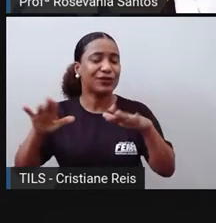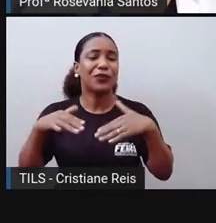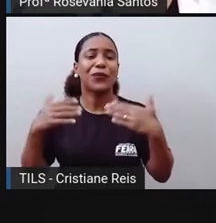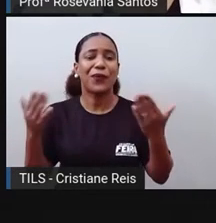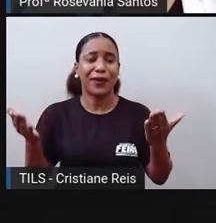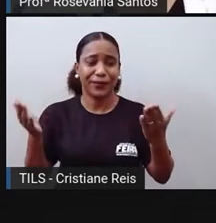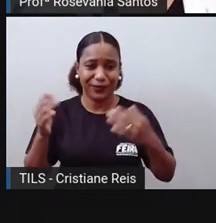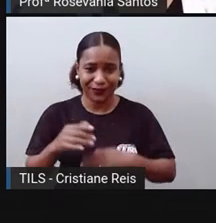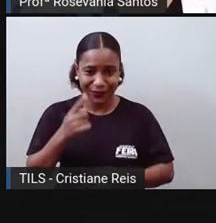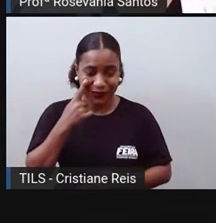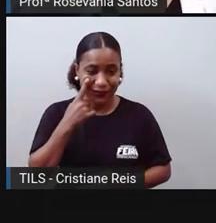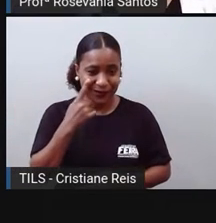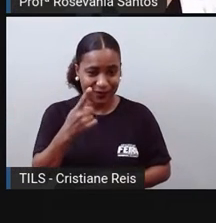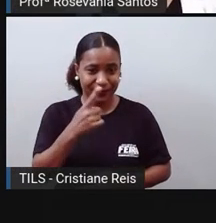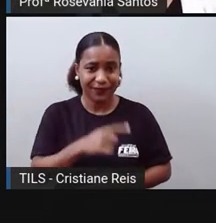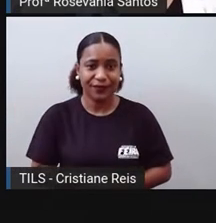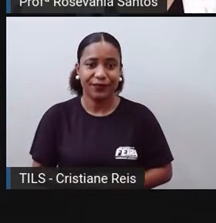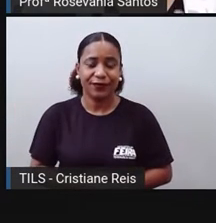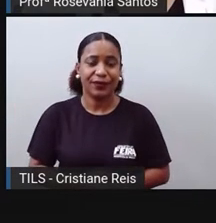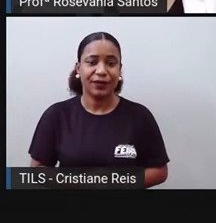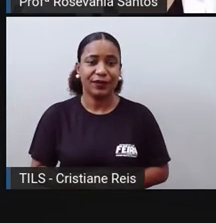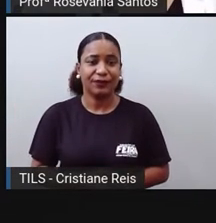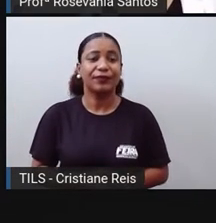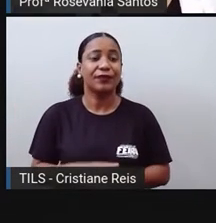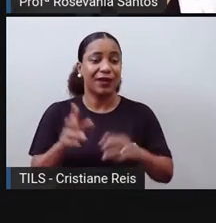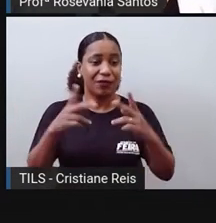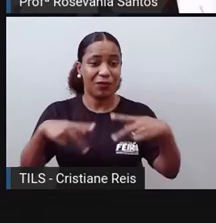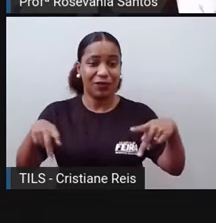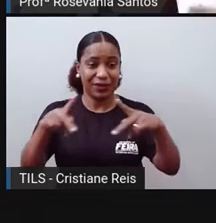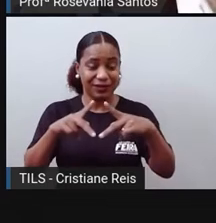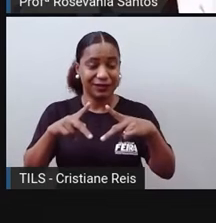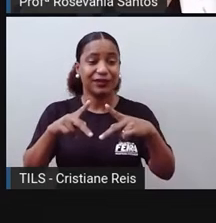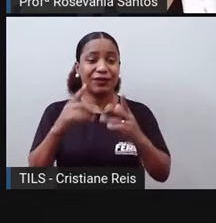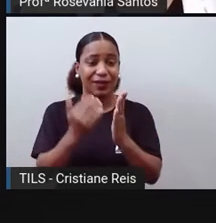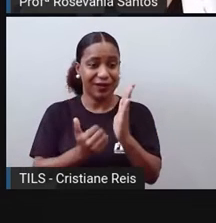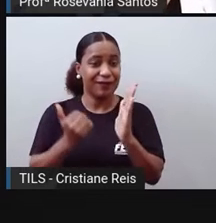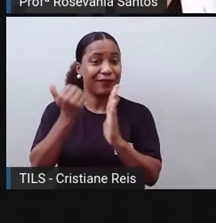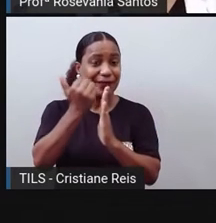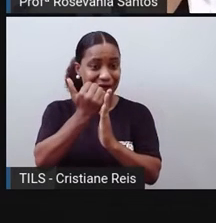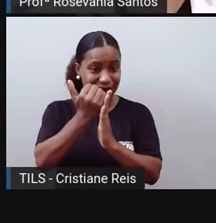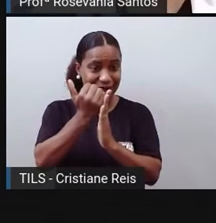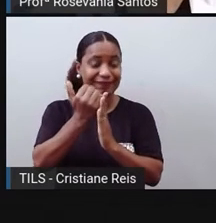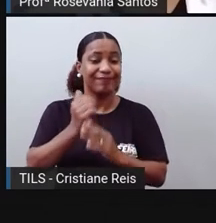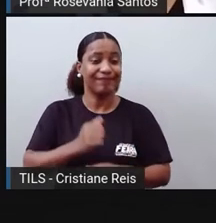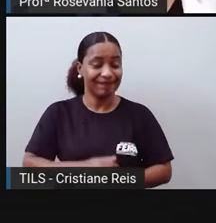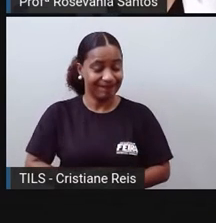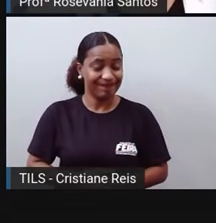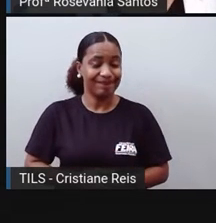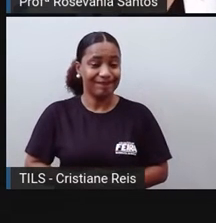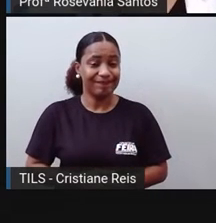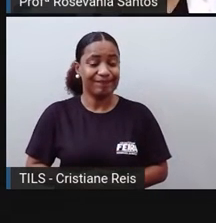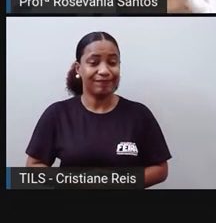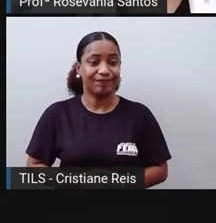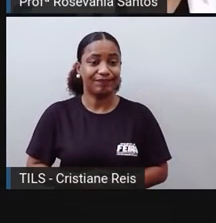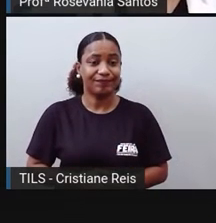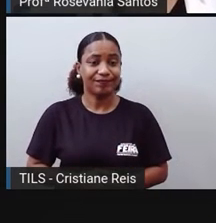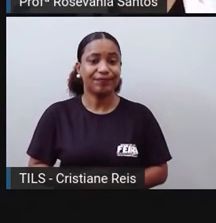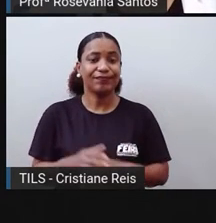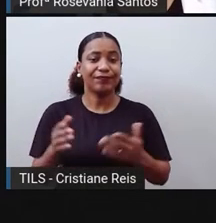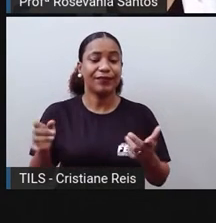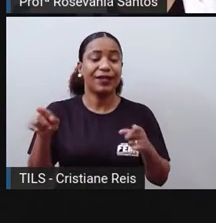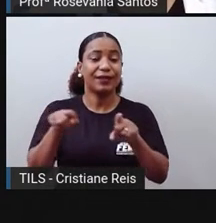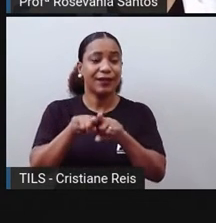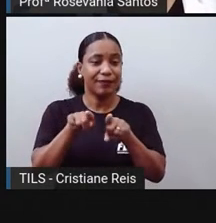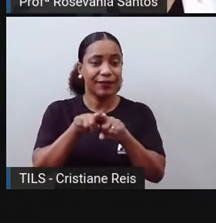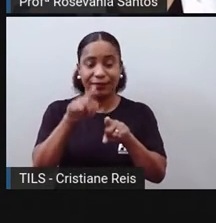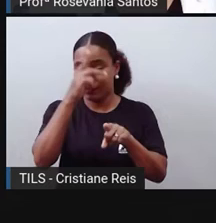ambientais. Então, a população aumenta, mas o recurso não aumenta, assim, junto com a população. Muitas